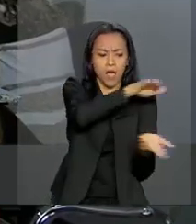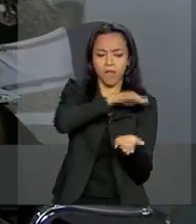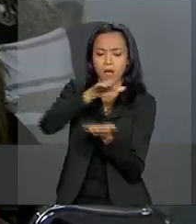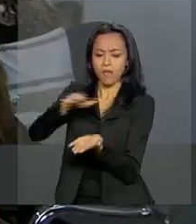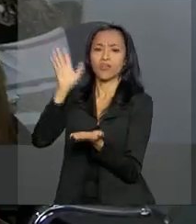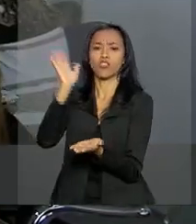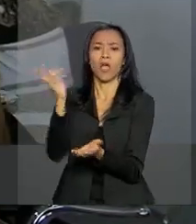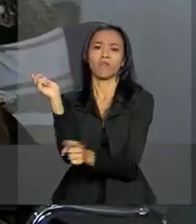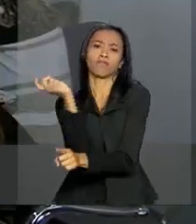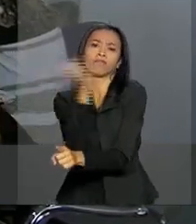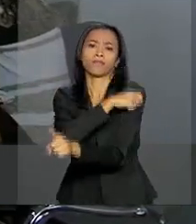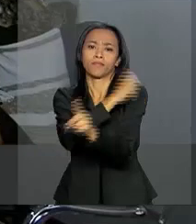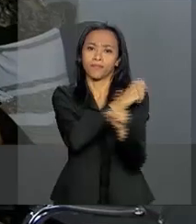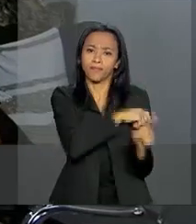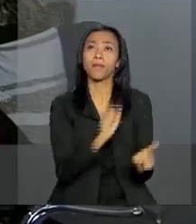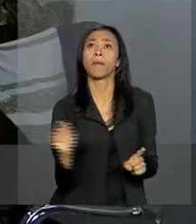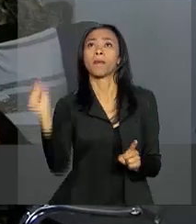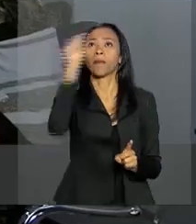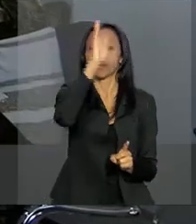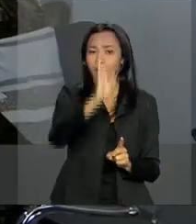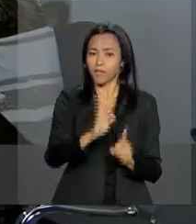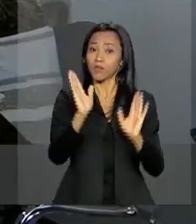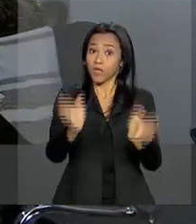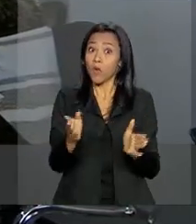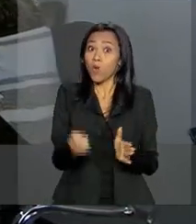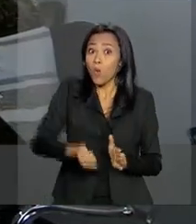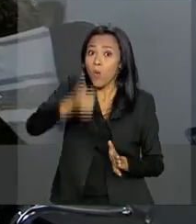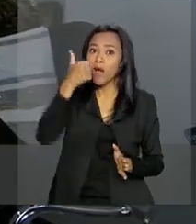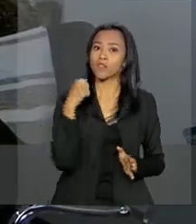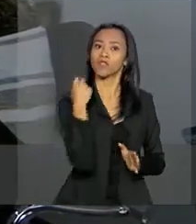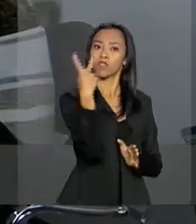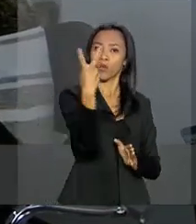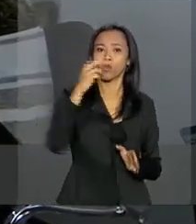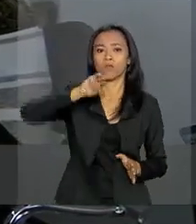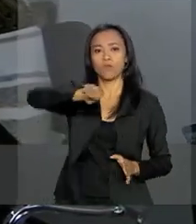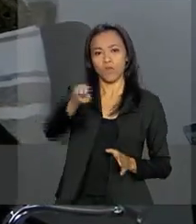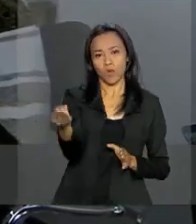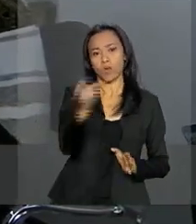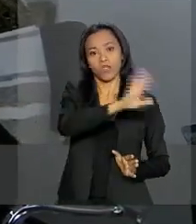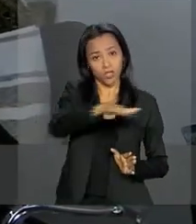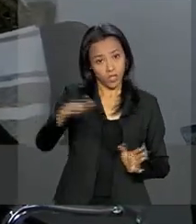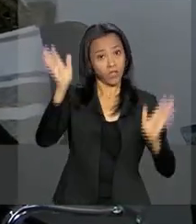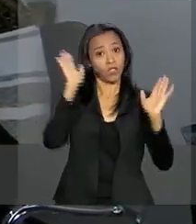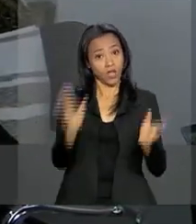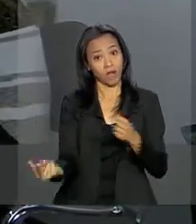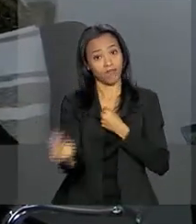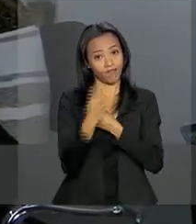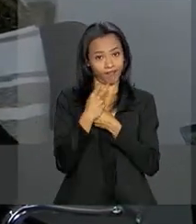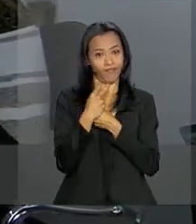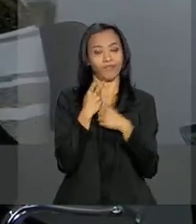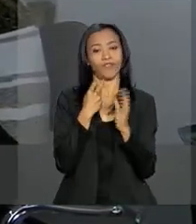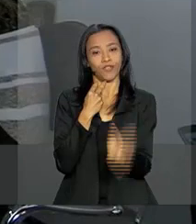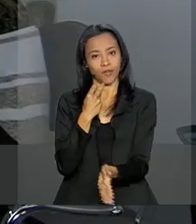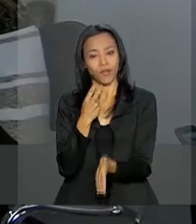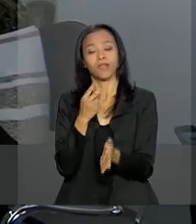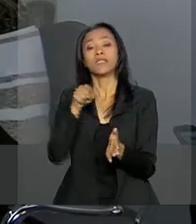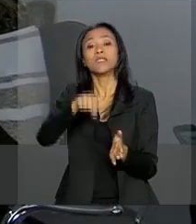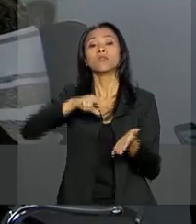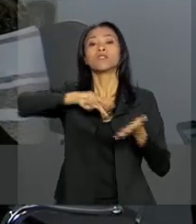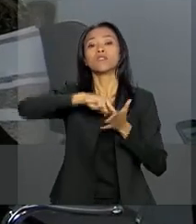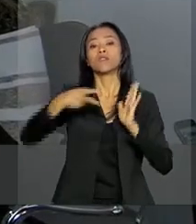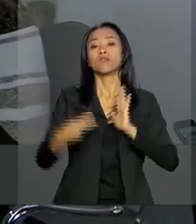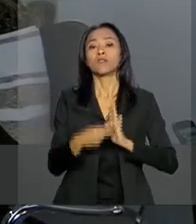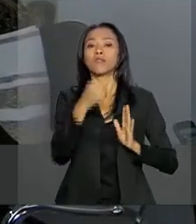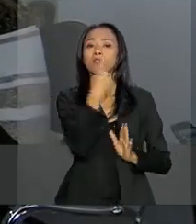aplicadas em todo o país. Foram quase 2 milhões de crianças imunizadas, o que corresponde a cerca de